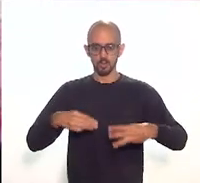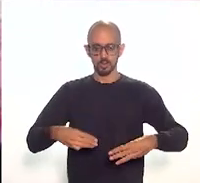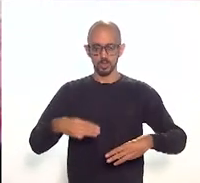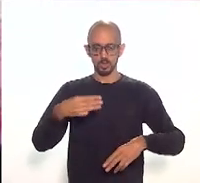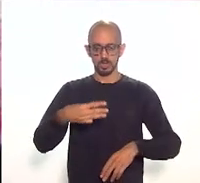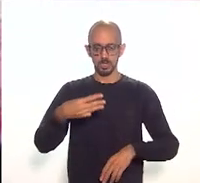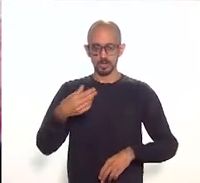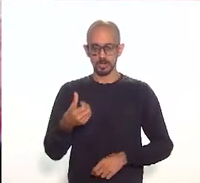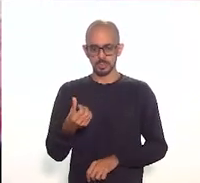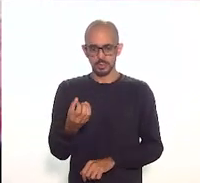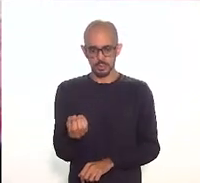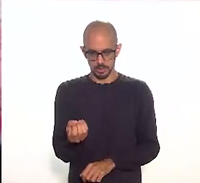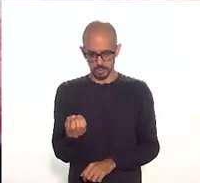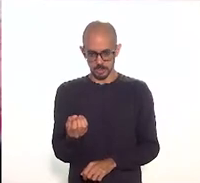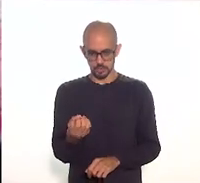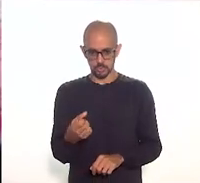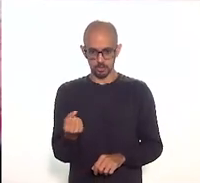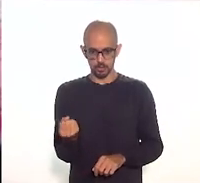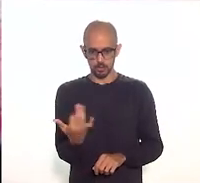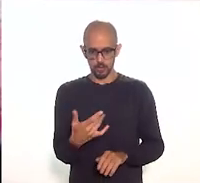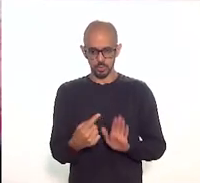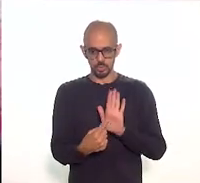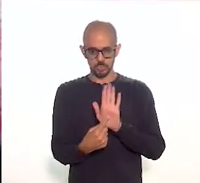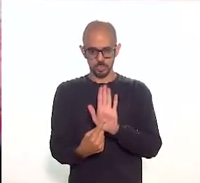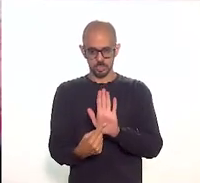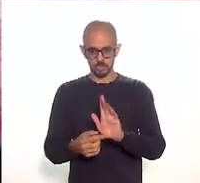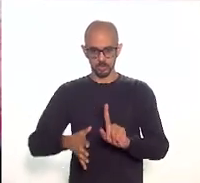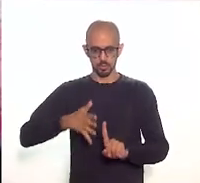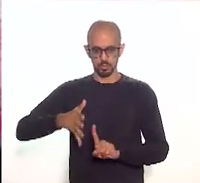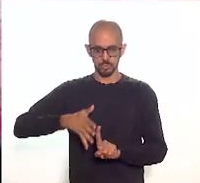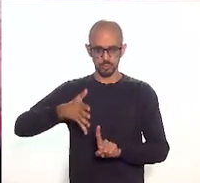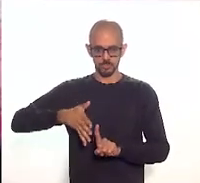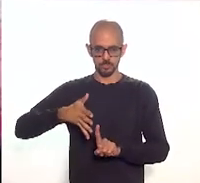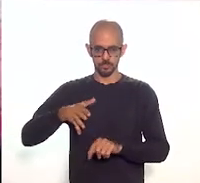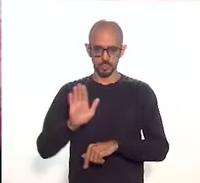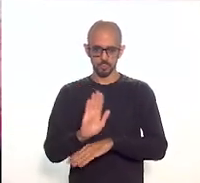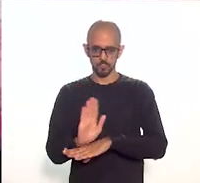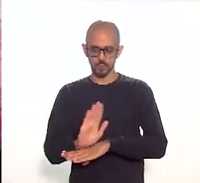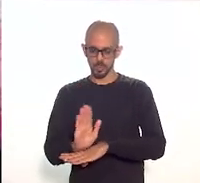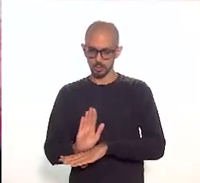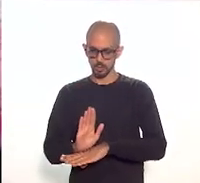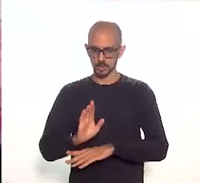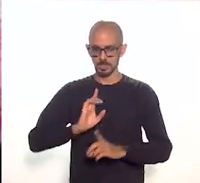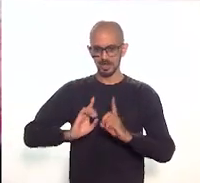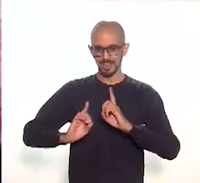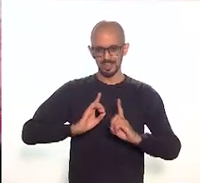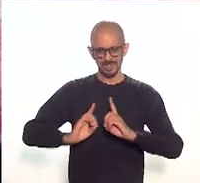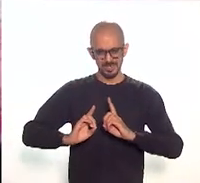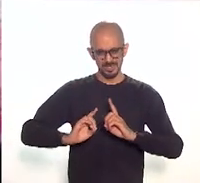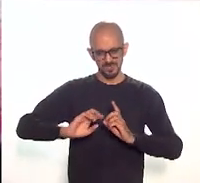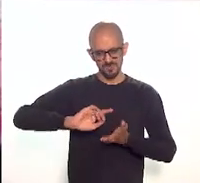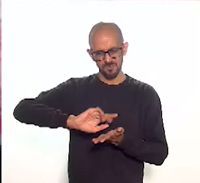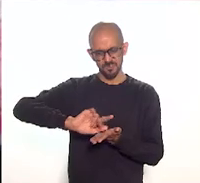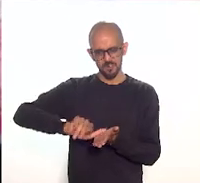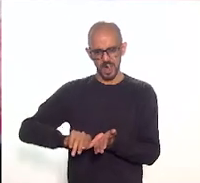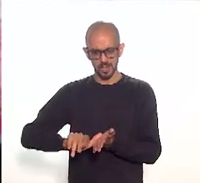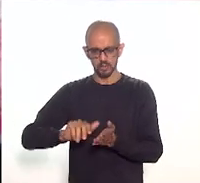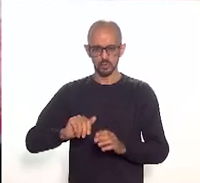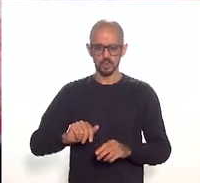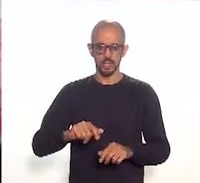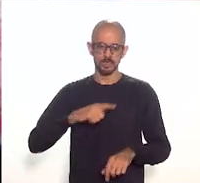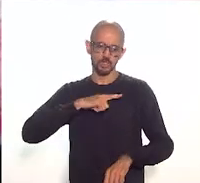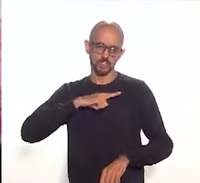Na ocasião, foram apresentadas exposições, palestras, projeções de filme e muitos debates. Temos referentes à